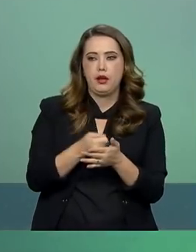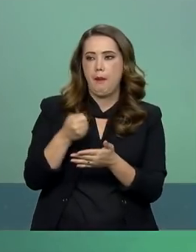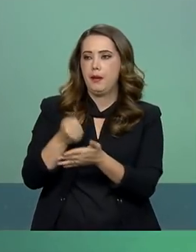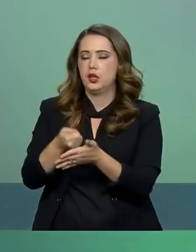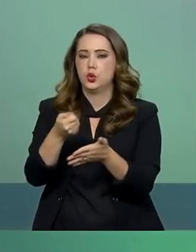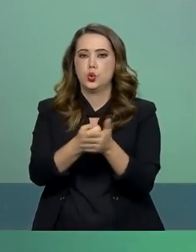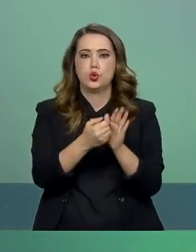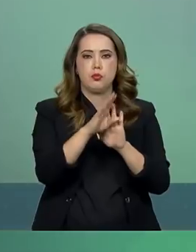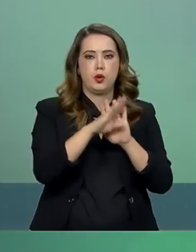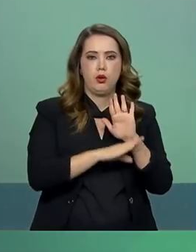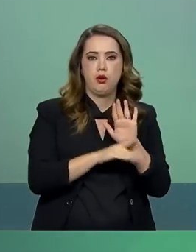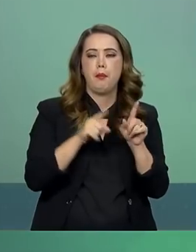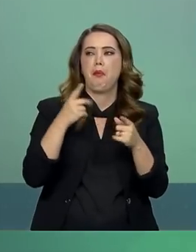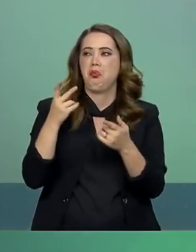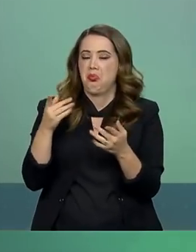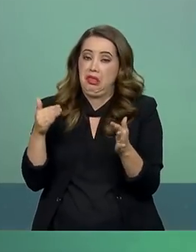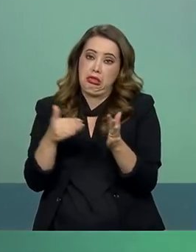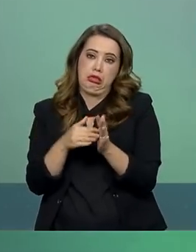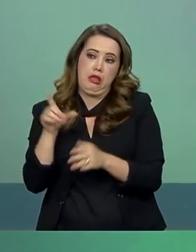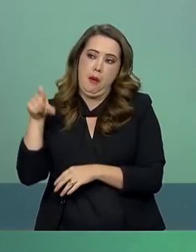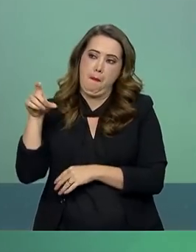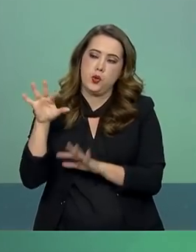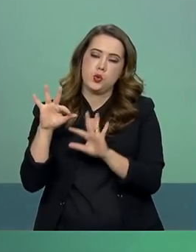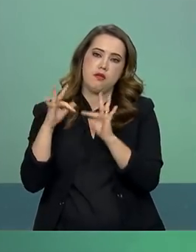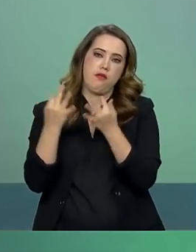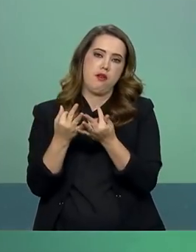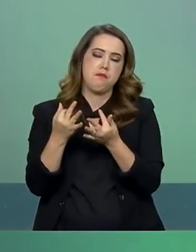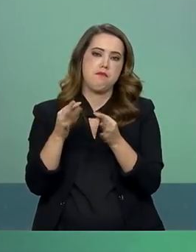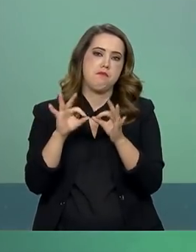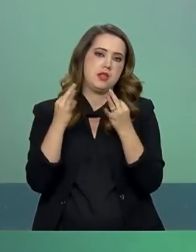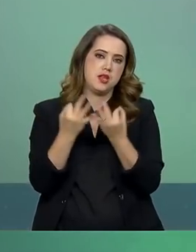diversos programas, inclusive Bolsa Família, BPC, etc.